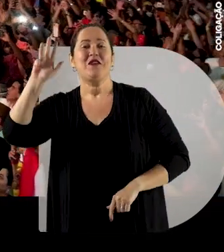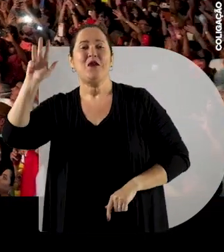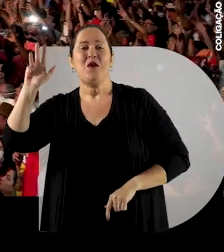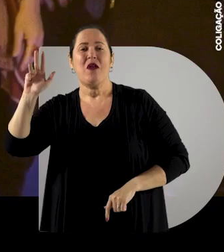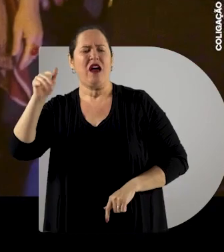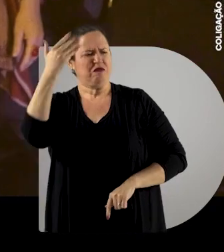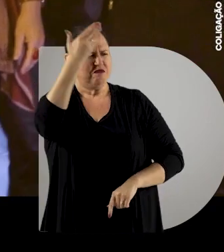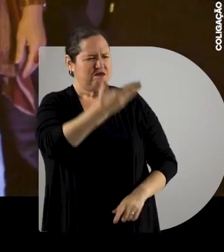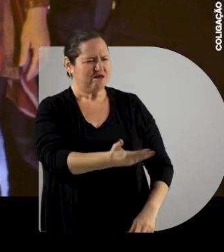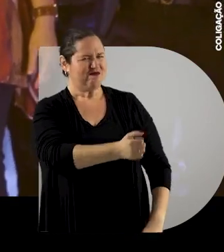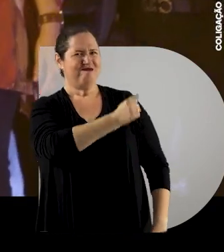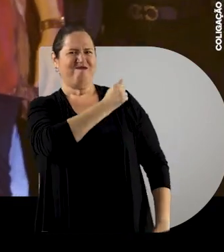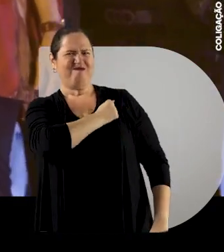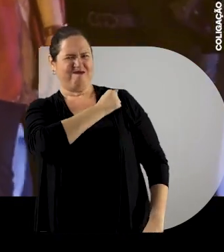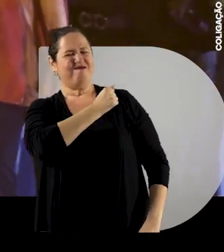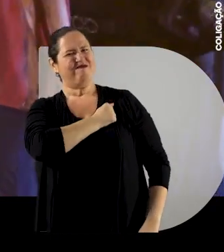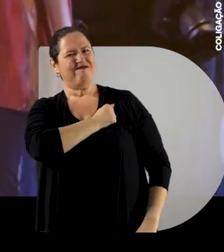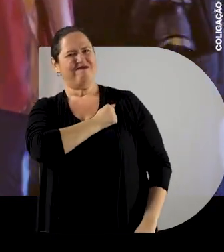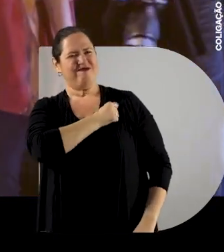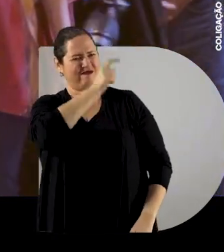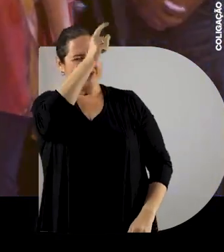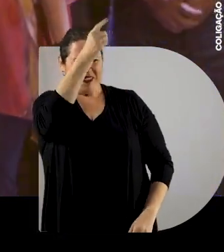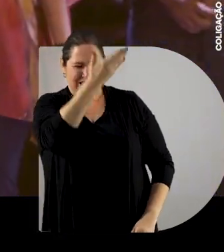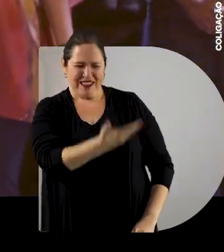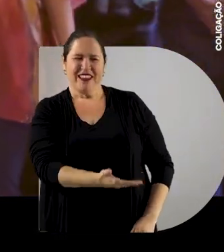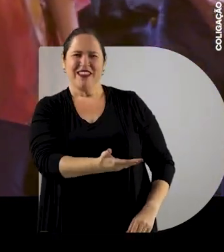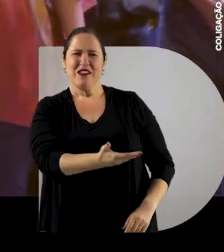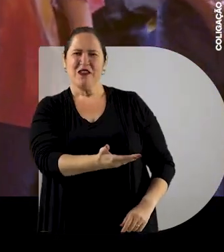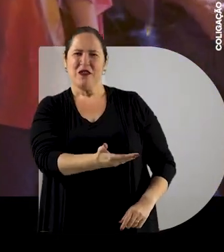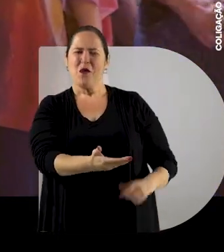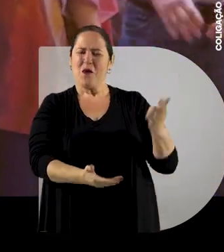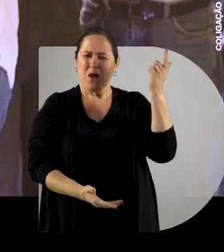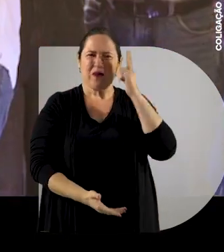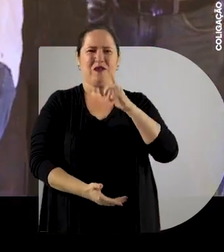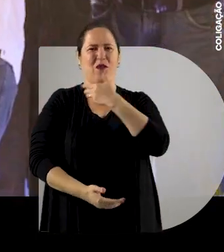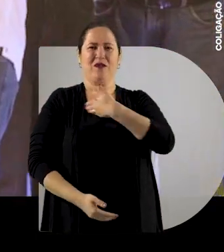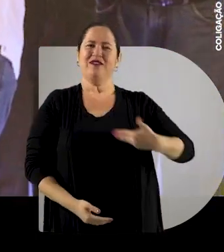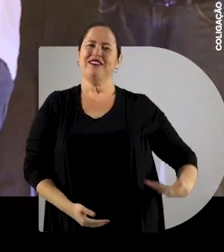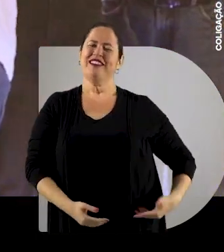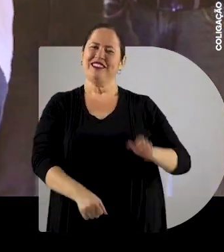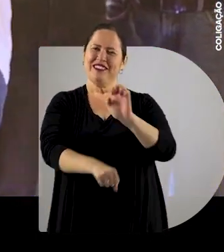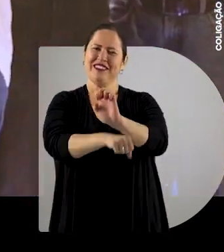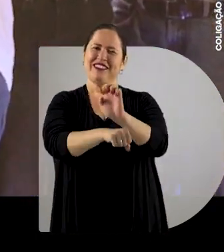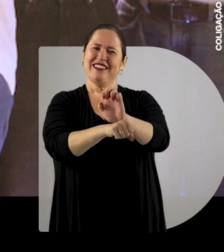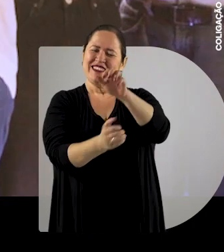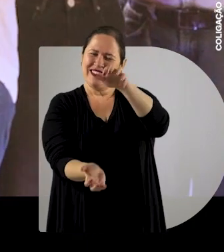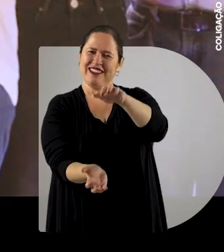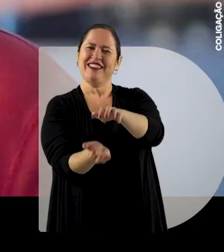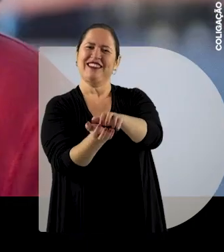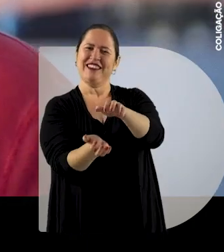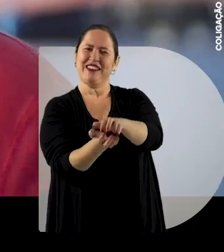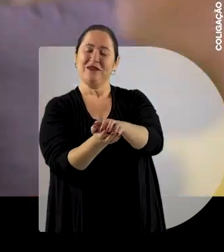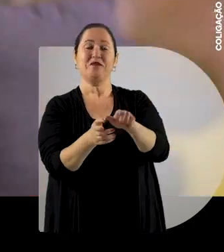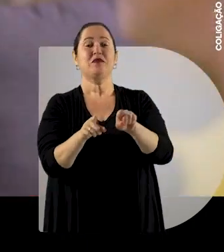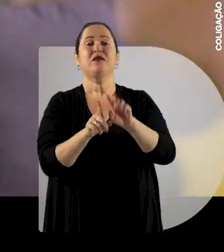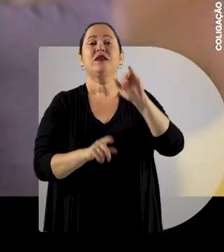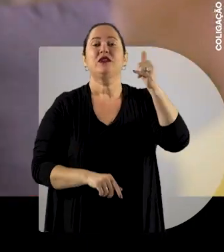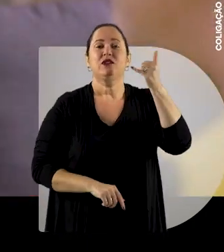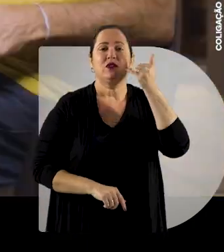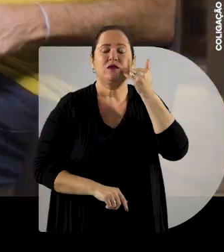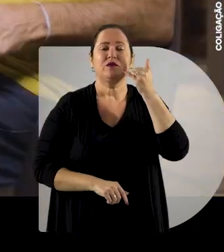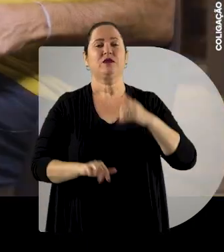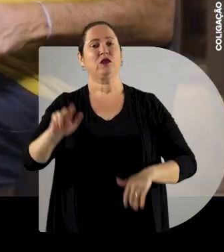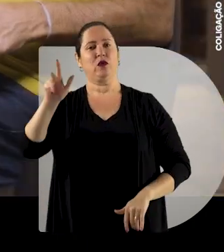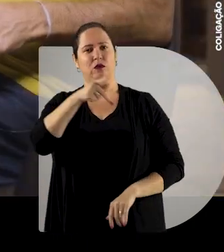fazer com que esse companheiro aqui possa ser governador do estado de Pernambuco. E João. Lula,